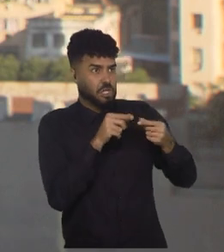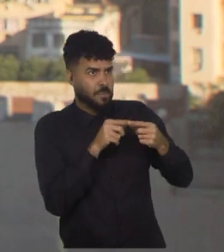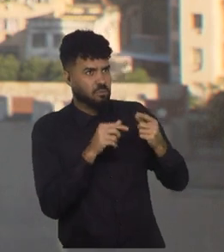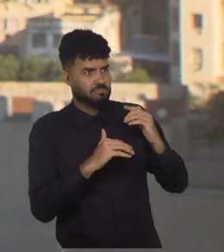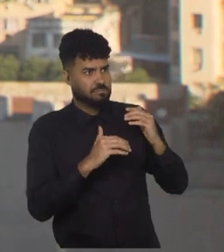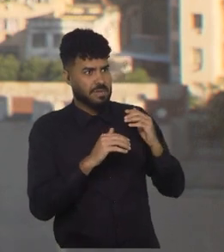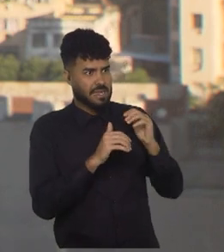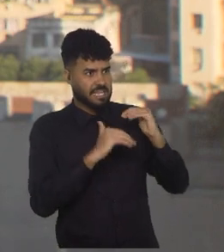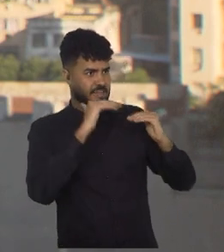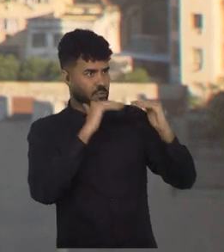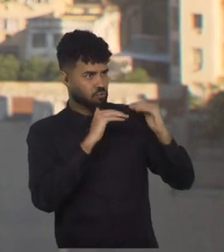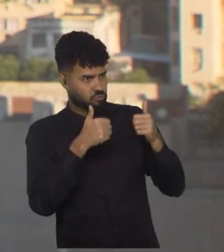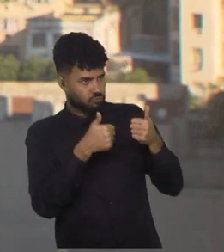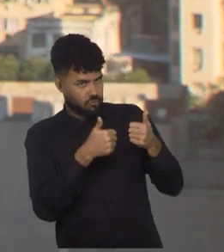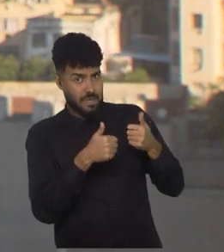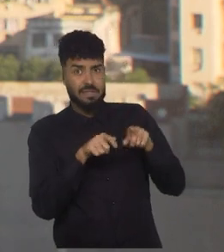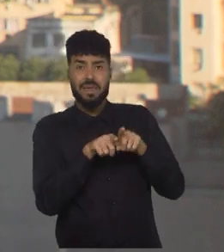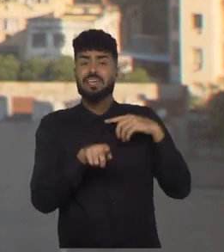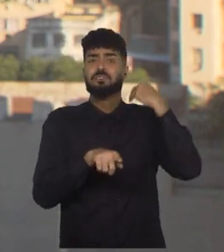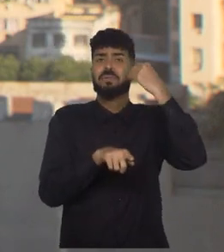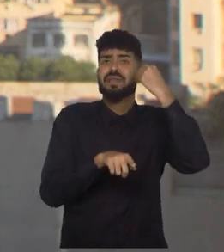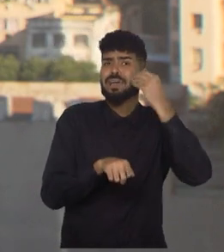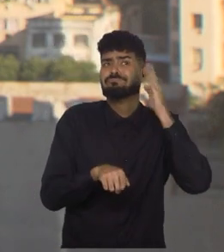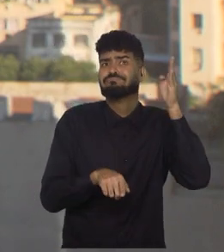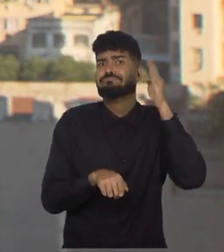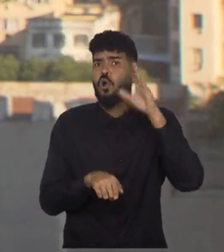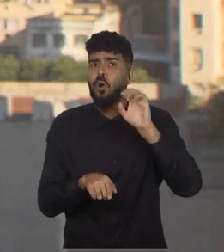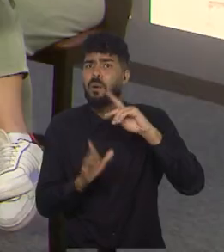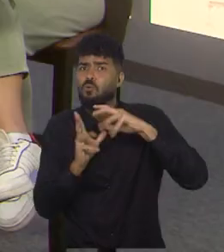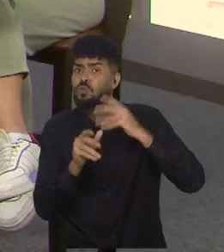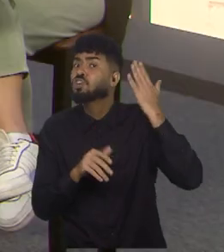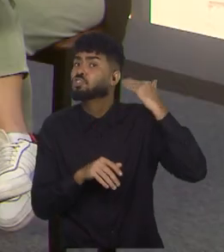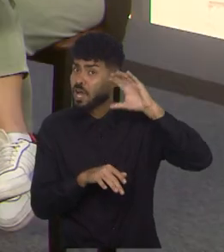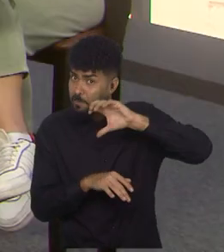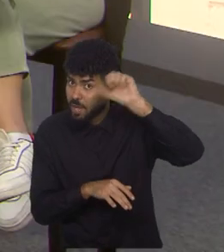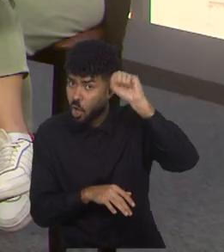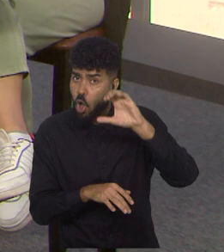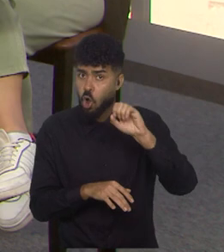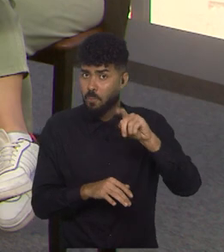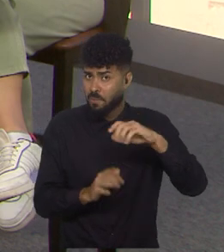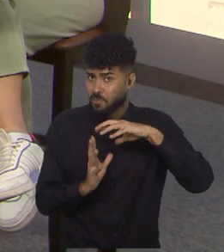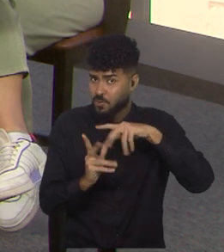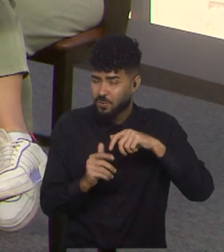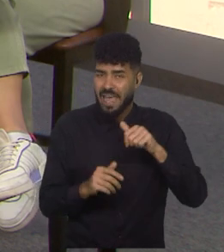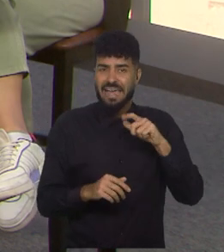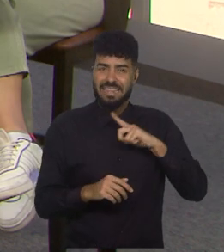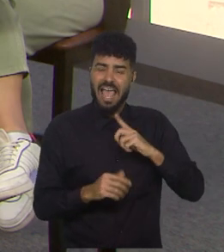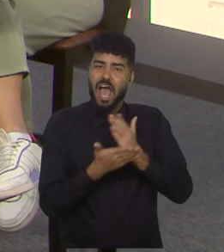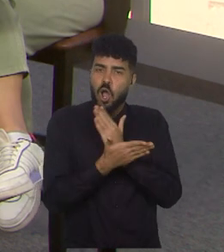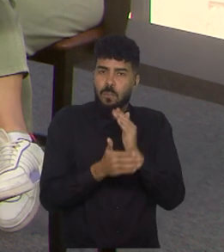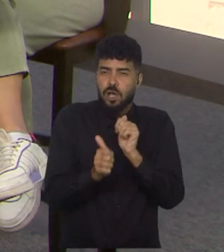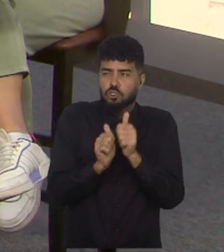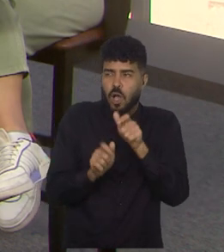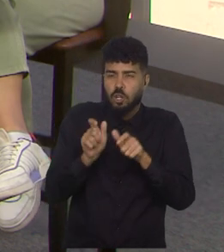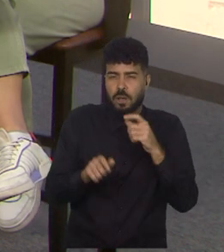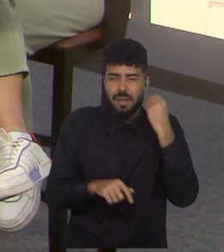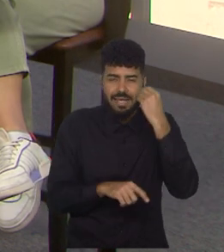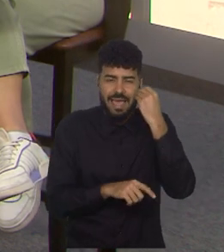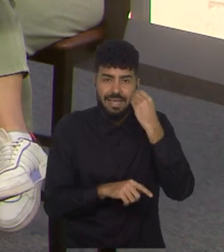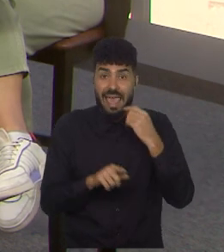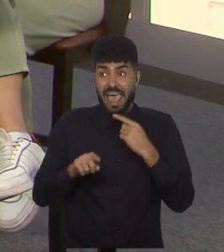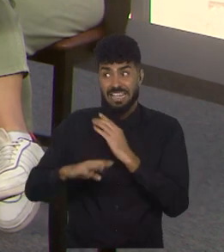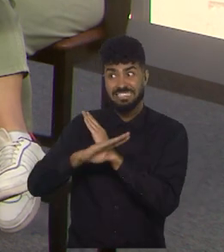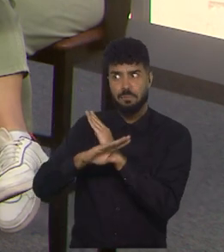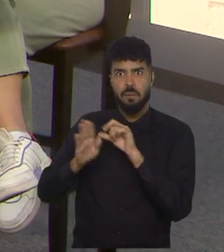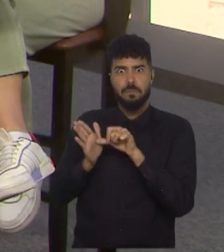superior, é um adversário que é cascudo de Copa do Mundo, que já é campeão de Copa do Mundo, né, que tem jogadores experientes e tem o nervosismo da estreia.